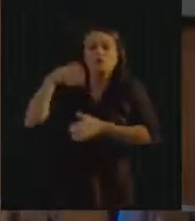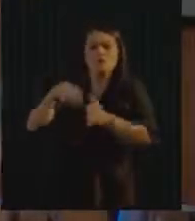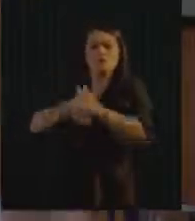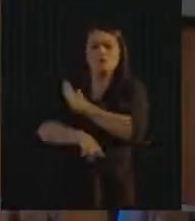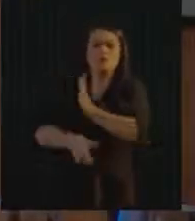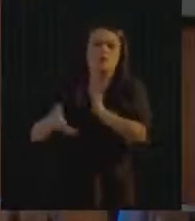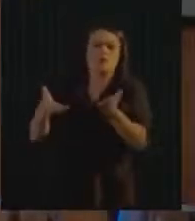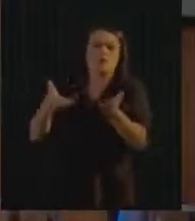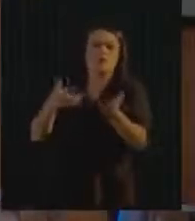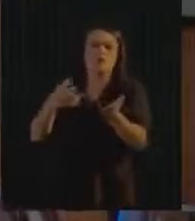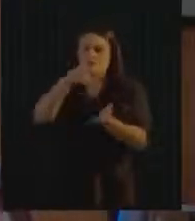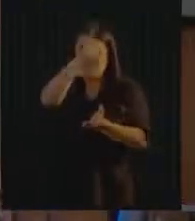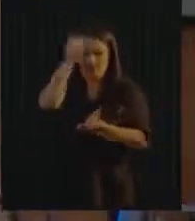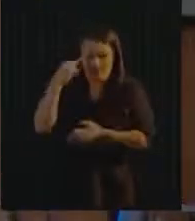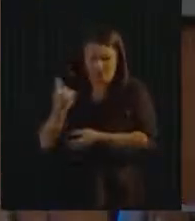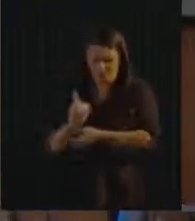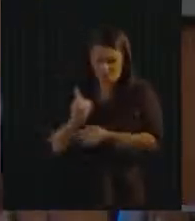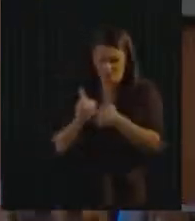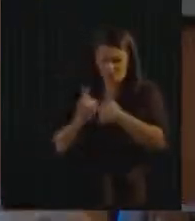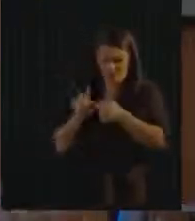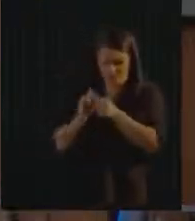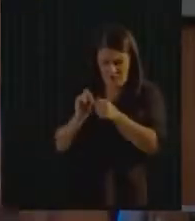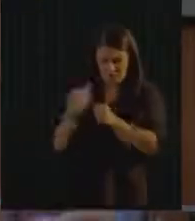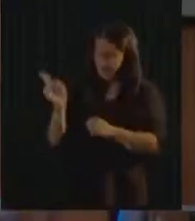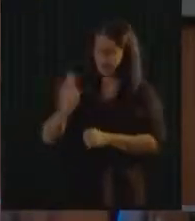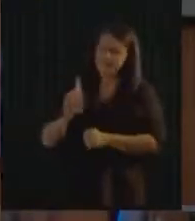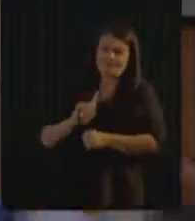e a gestão. Então, o prefeito não vai fazer isso sozinho.